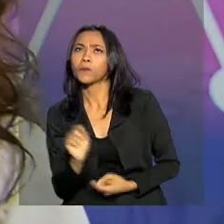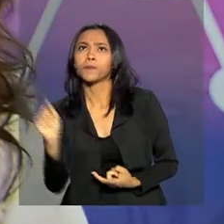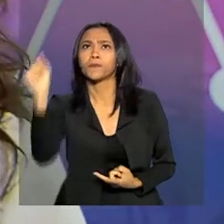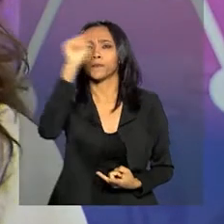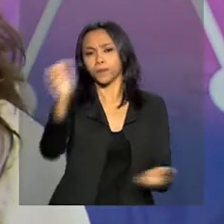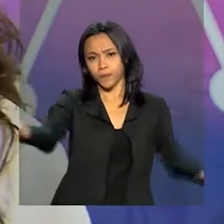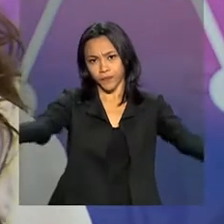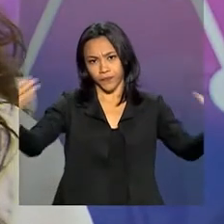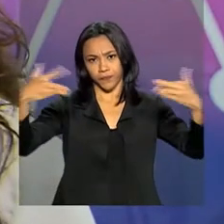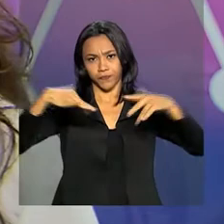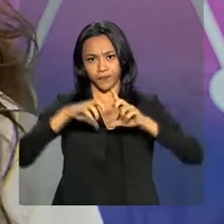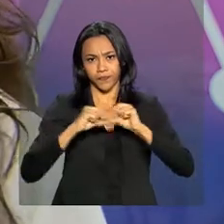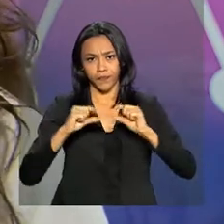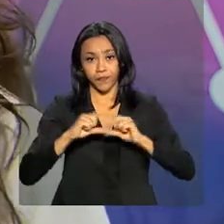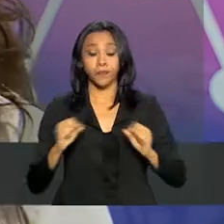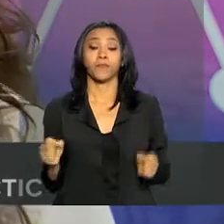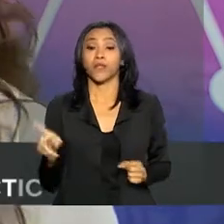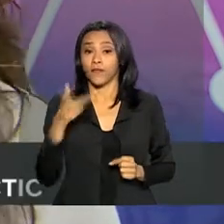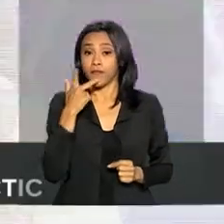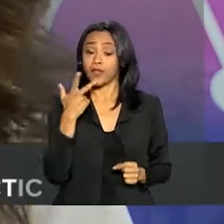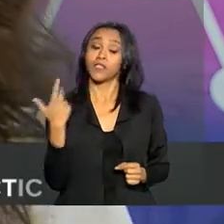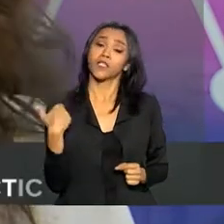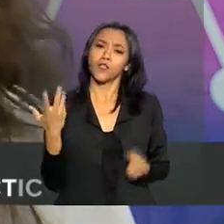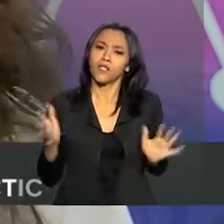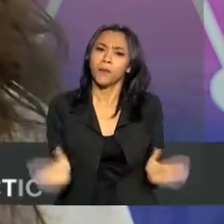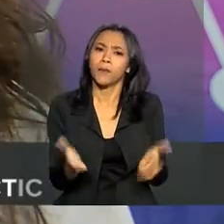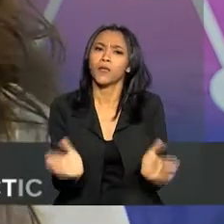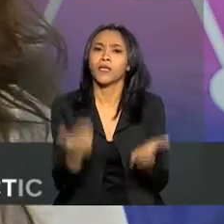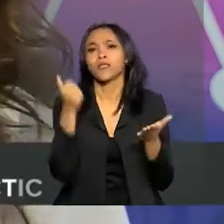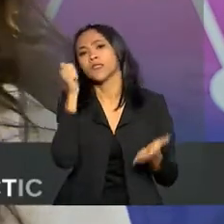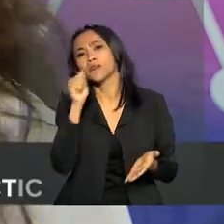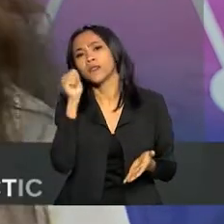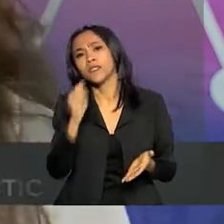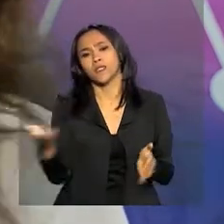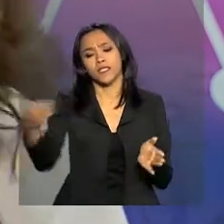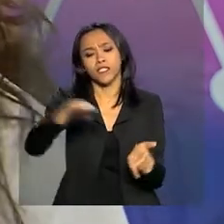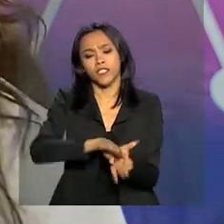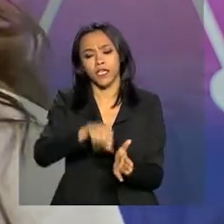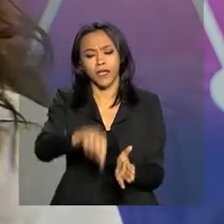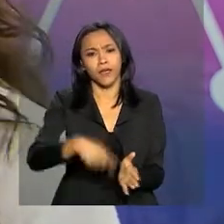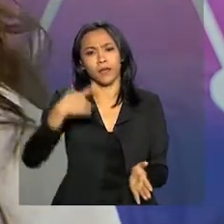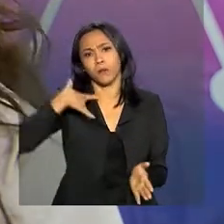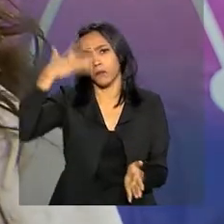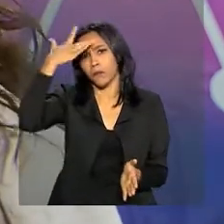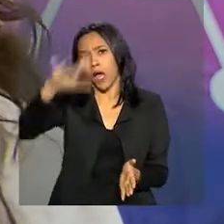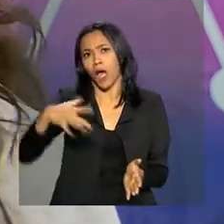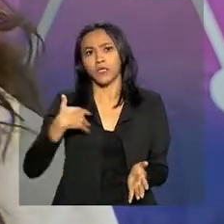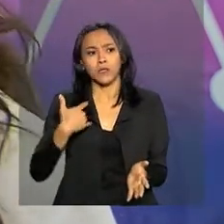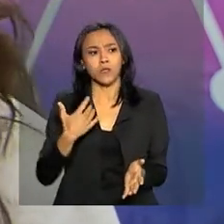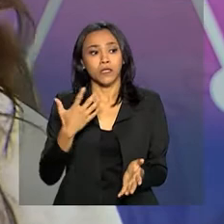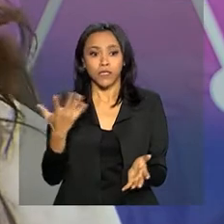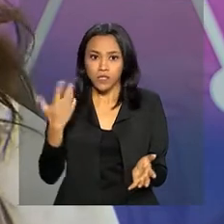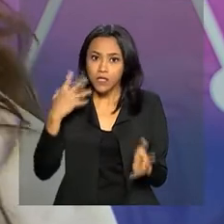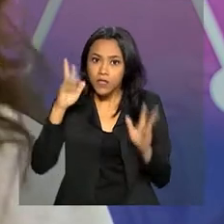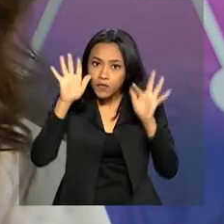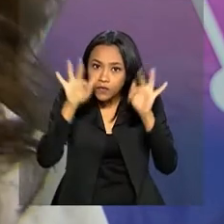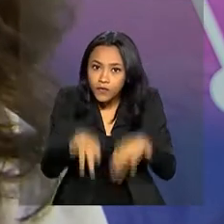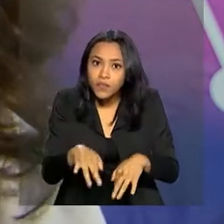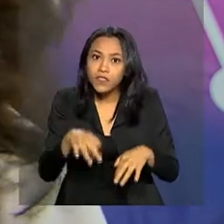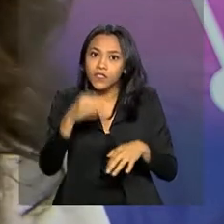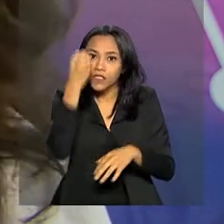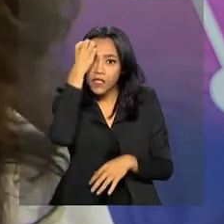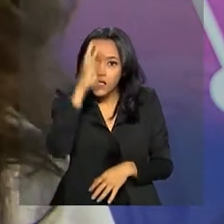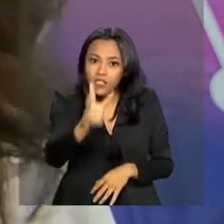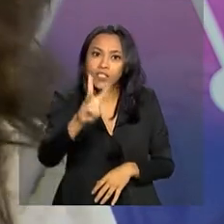identificando e estimulando linhas de apoio a meninas. As meninas que chegam aqui sem nada, nas mãos, e saem no final de três